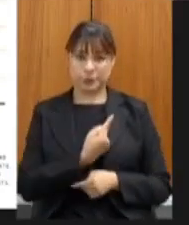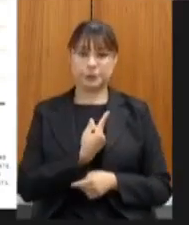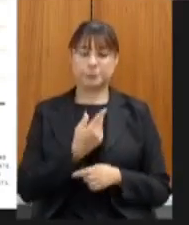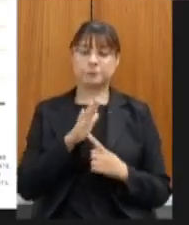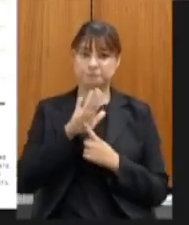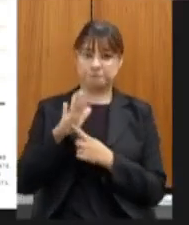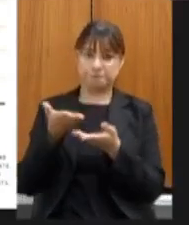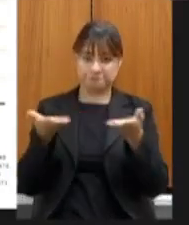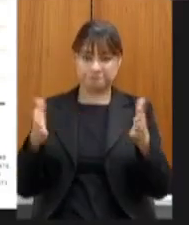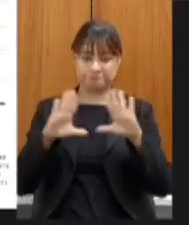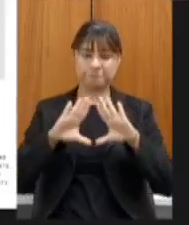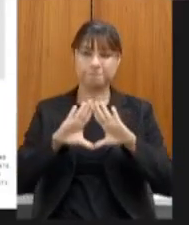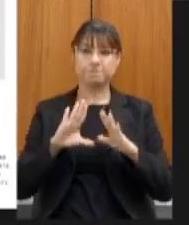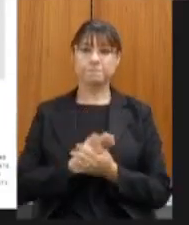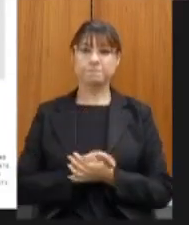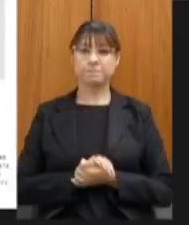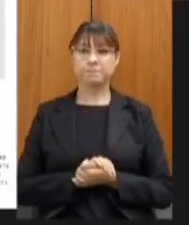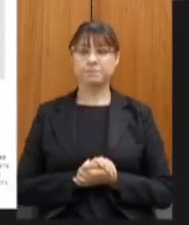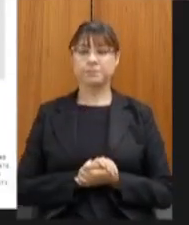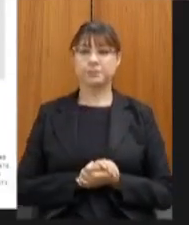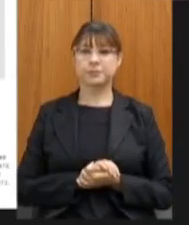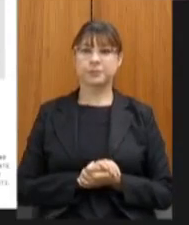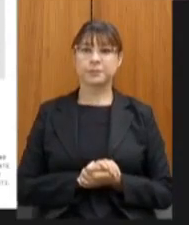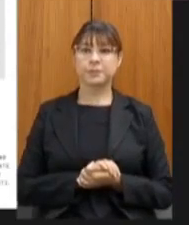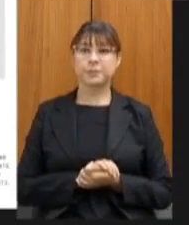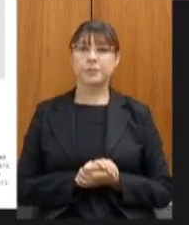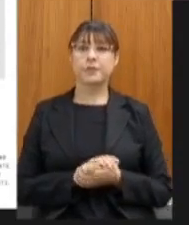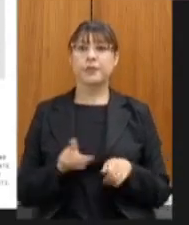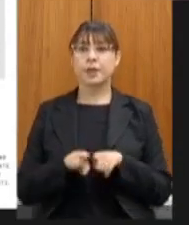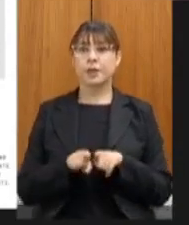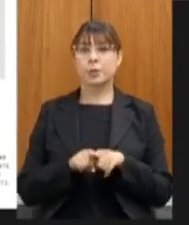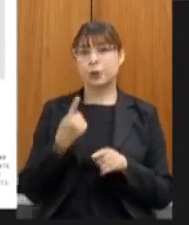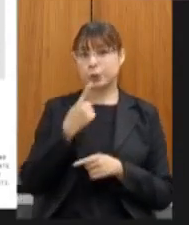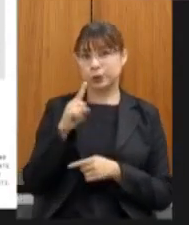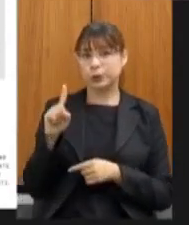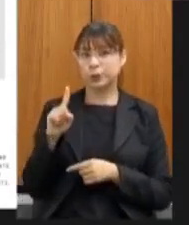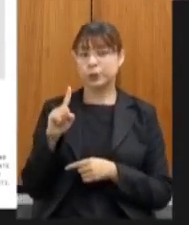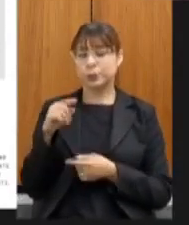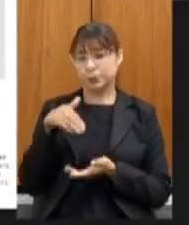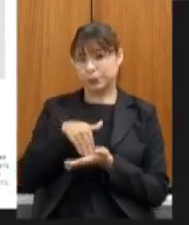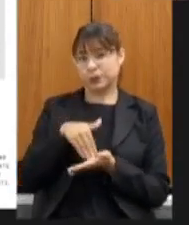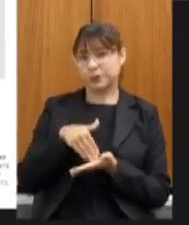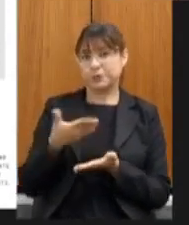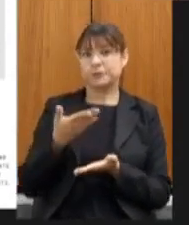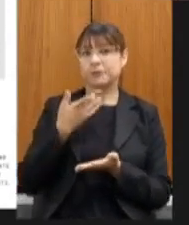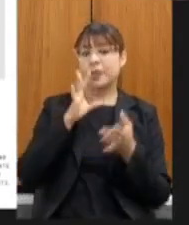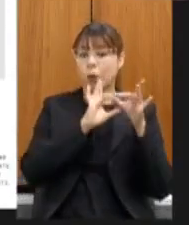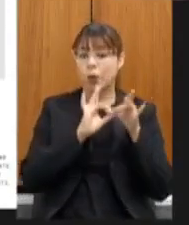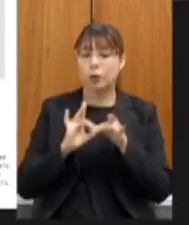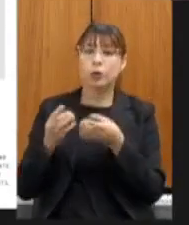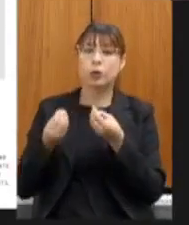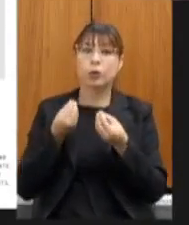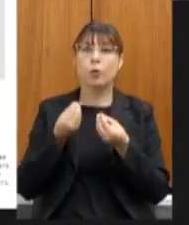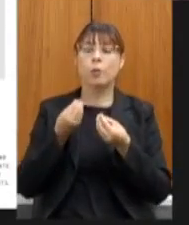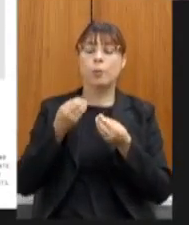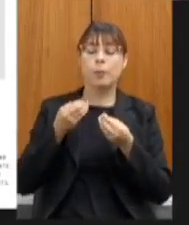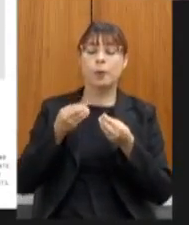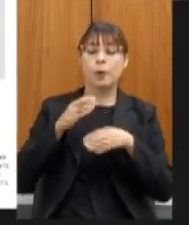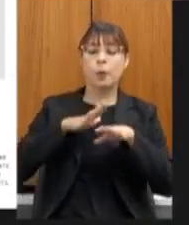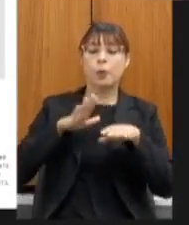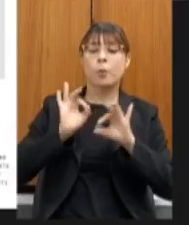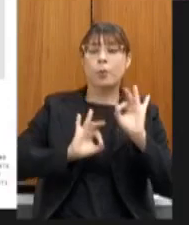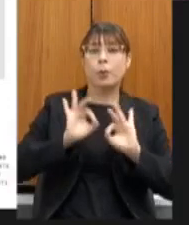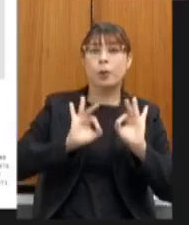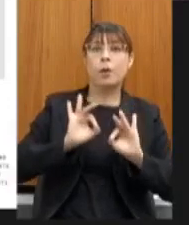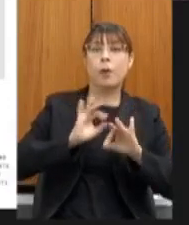por favor e um anúncio final trago para vocês um contexto do programa Mãos à Obra na escola